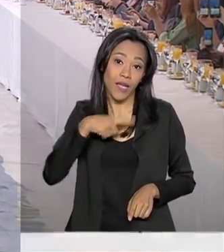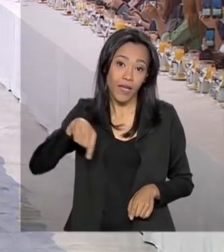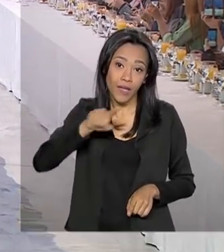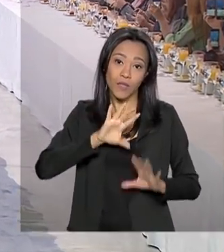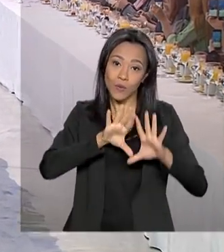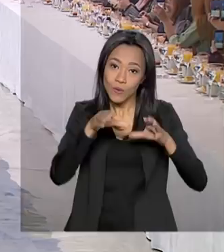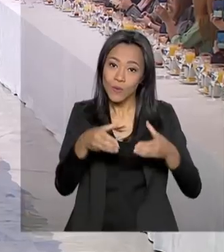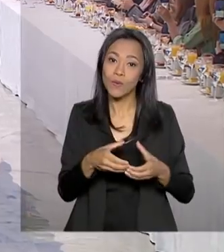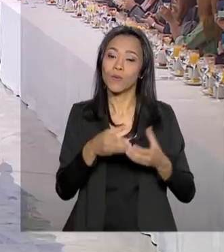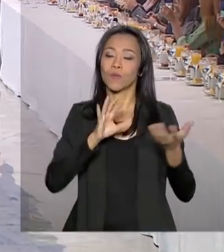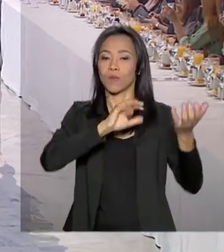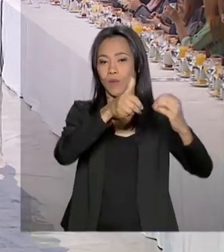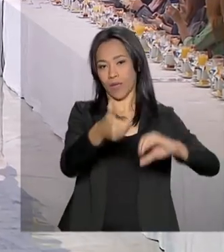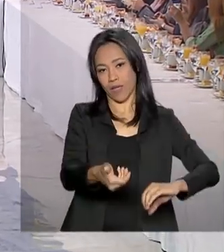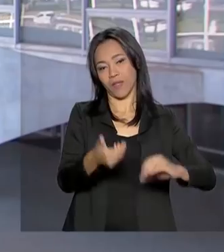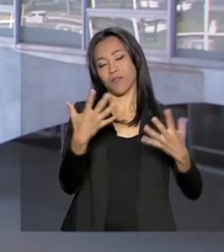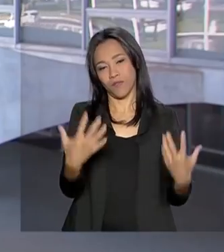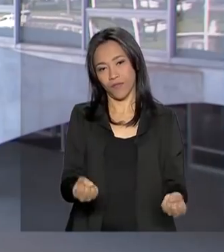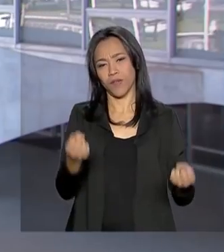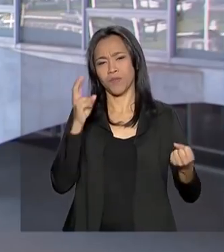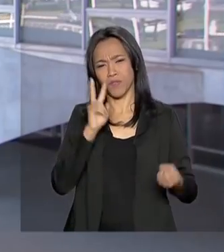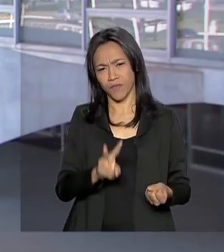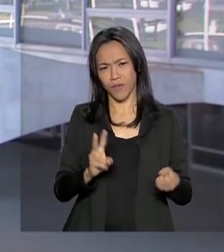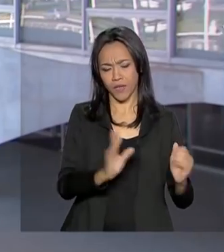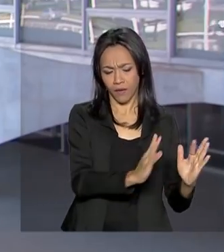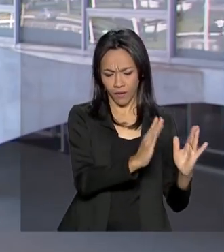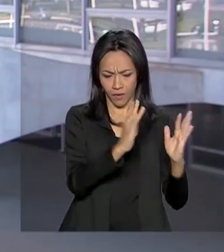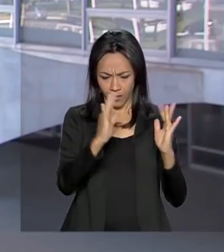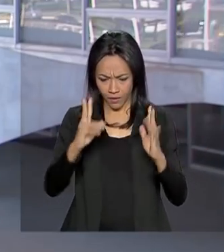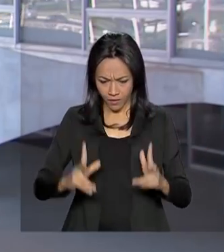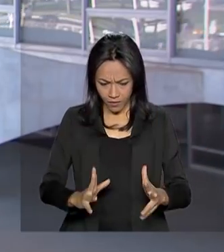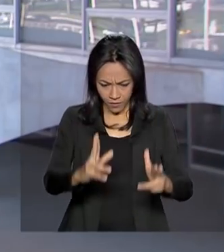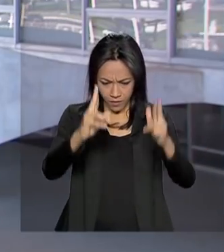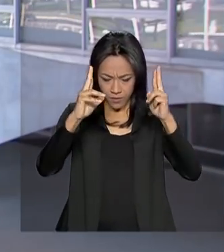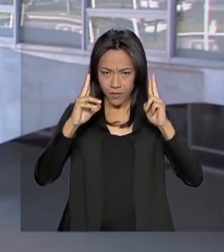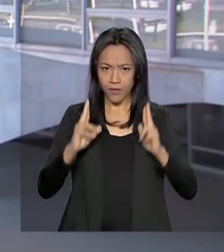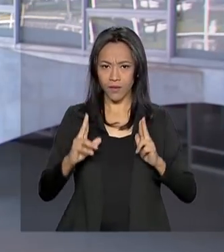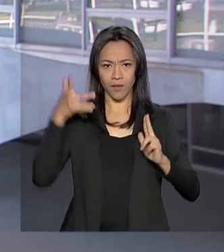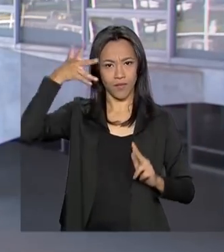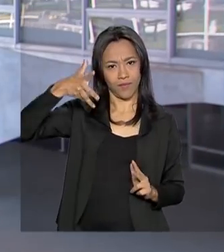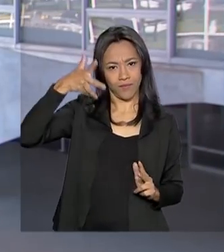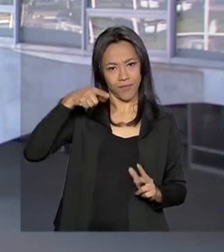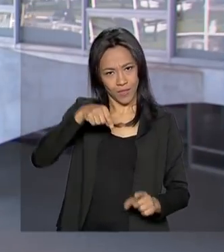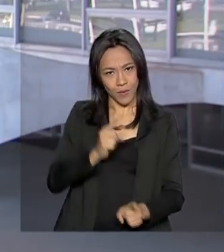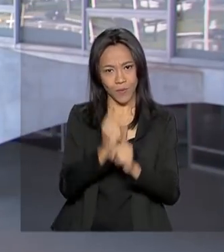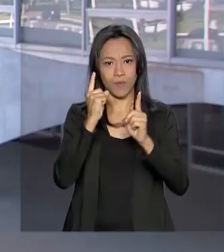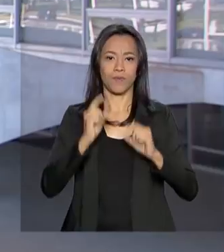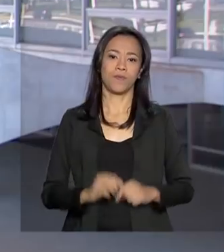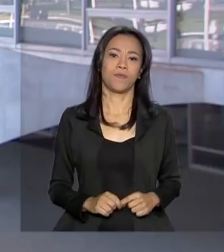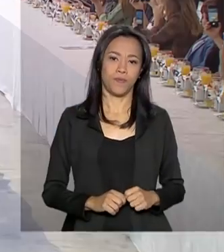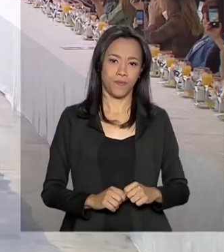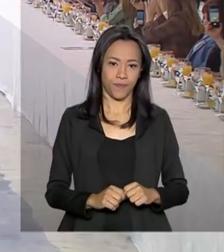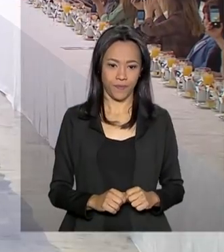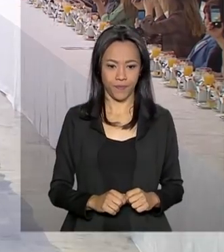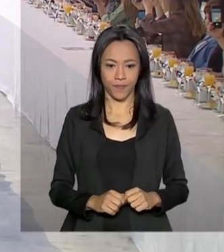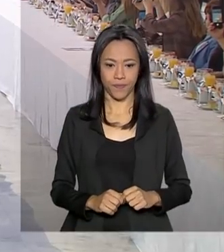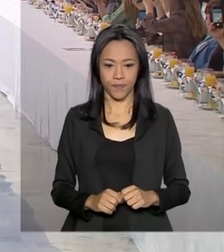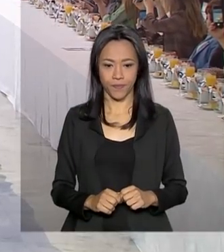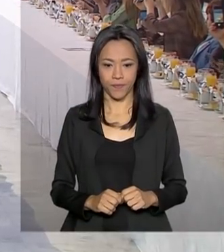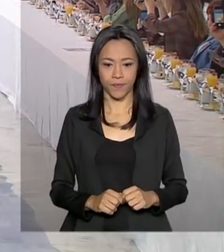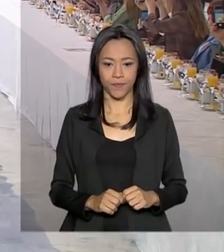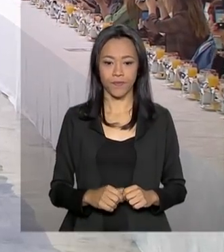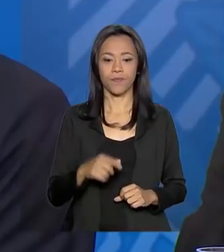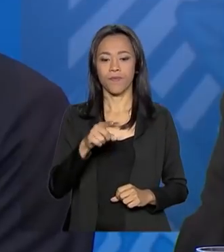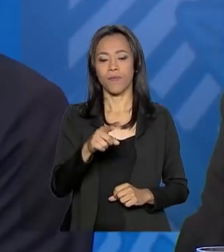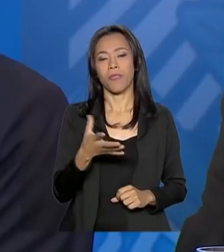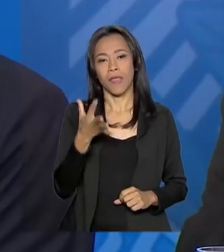do Congresso. Vamos ouvir um trecho do que o presidente disse no início do encontro. O presidente